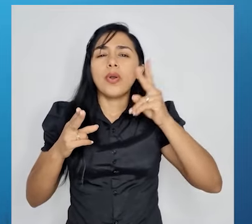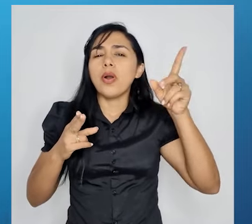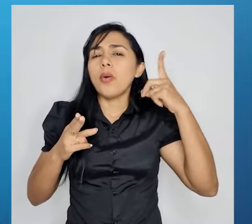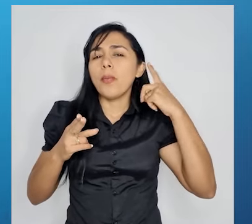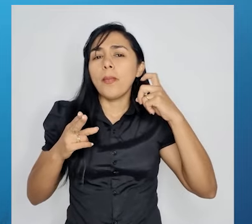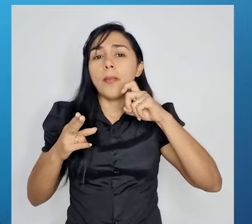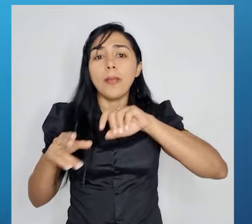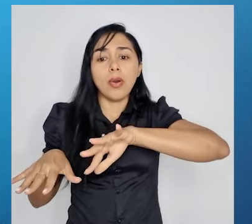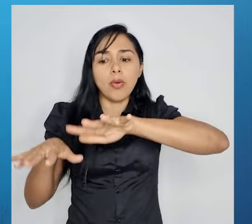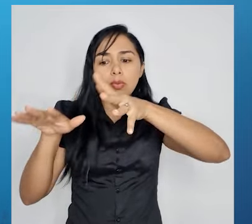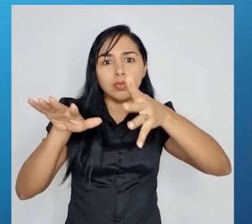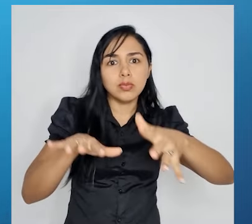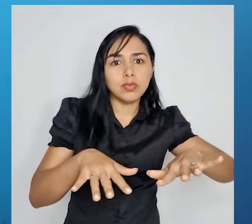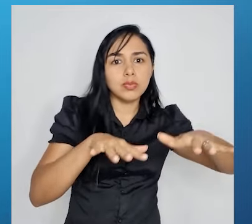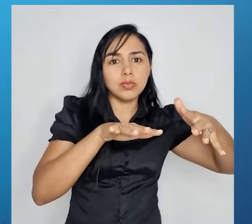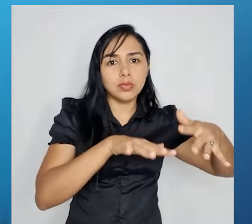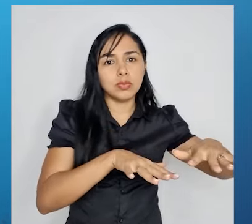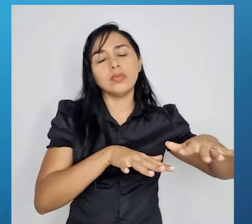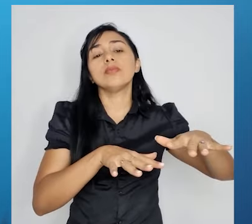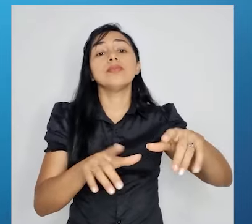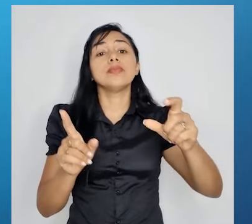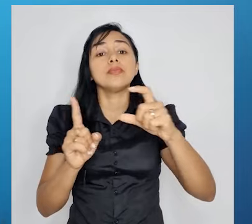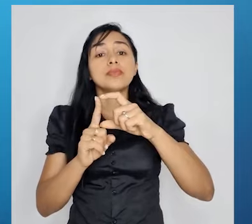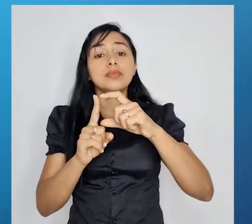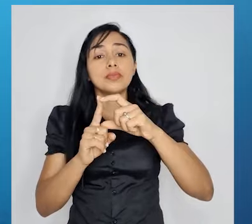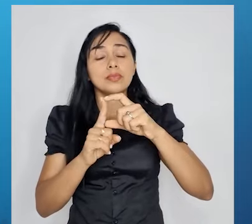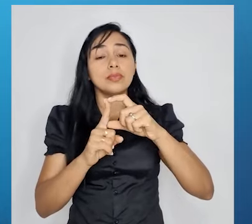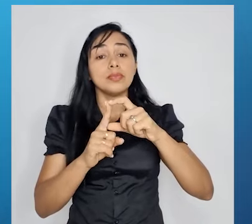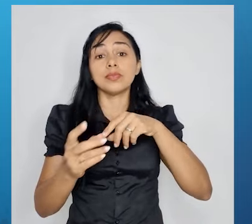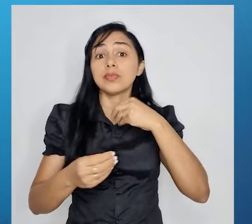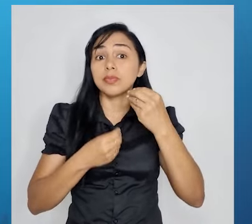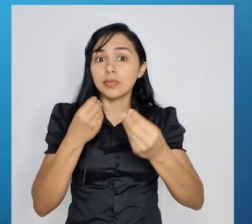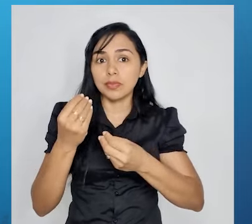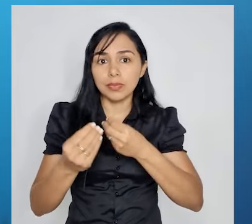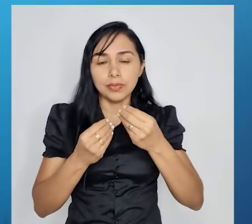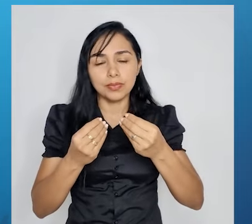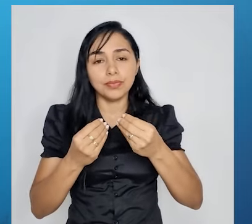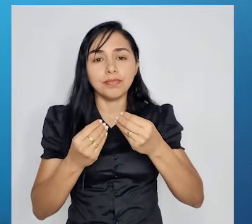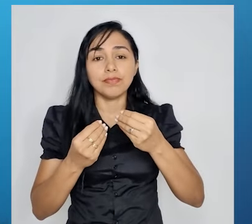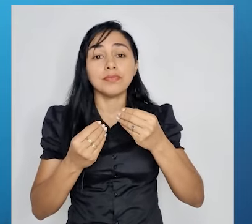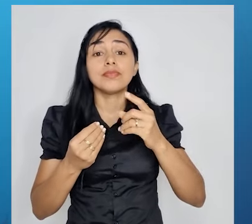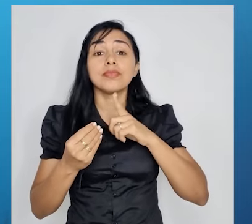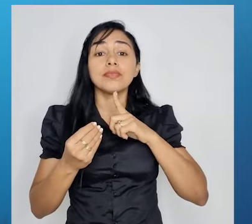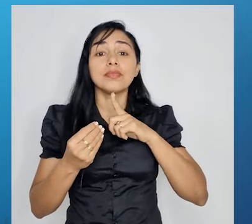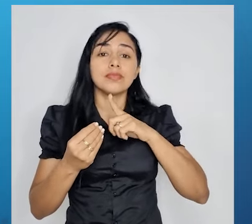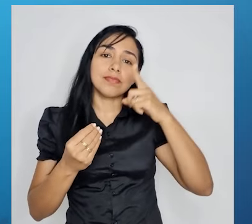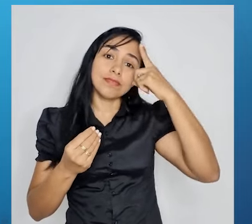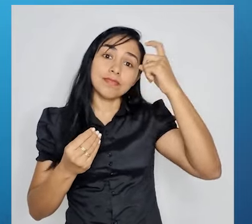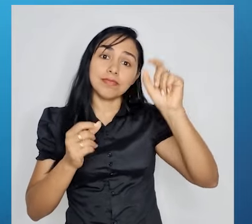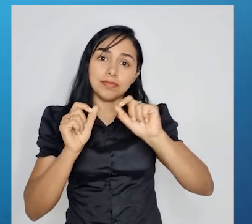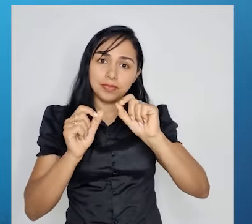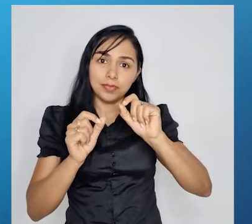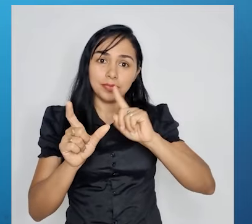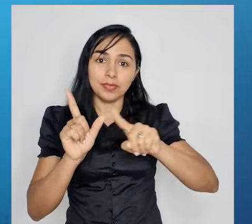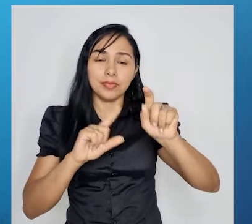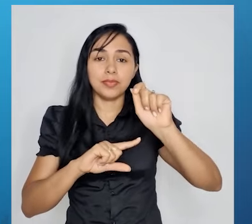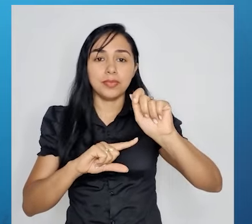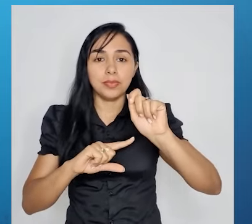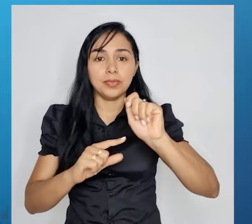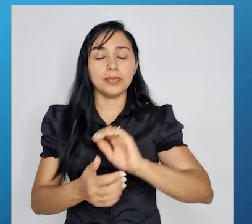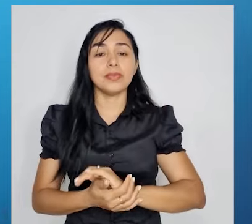A palavra como expressa uma ideia de alternativa A,